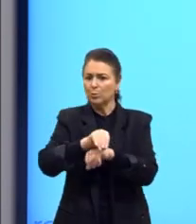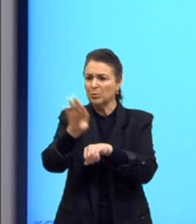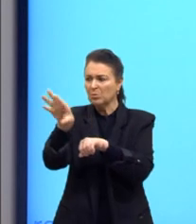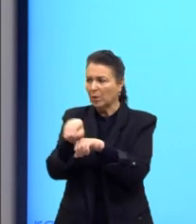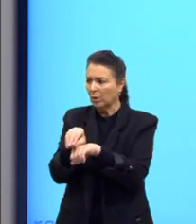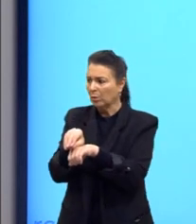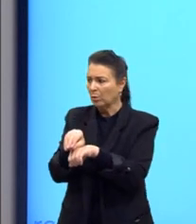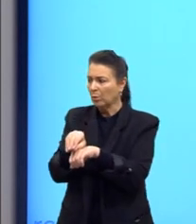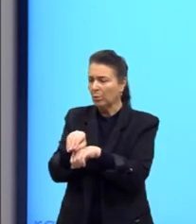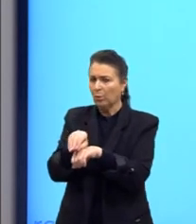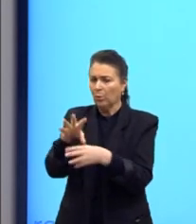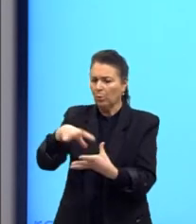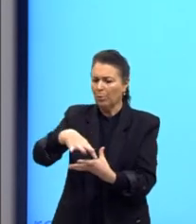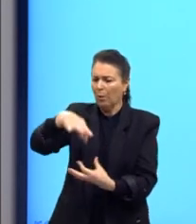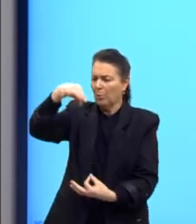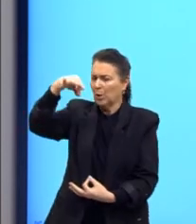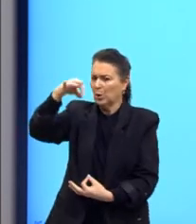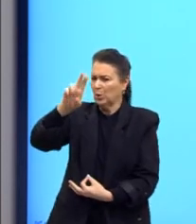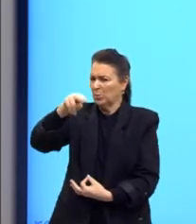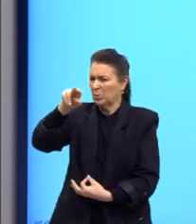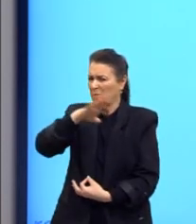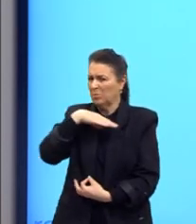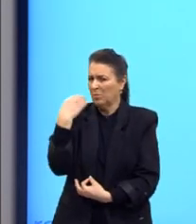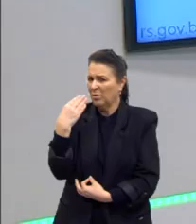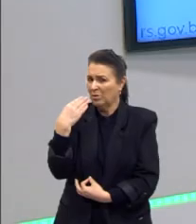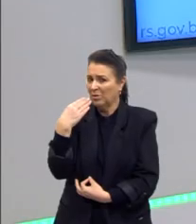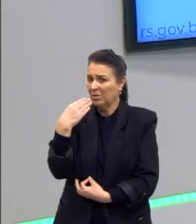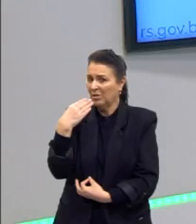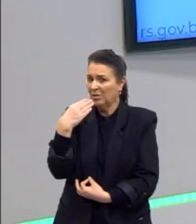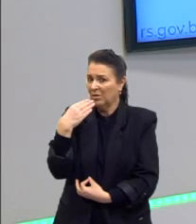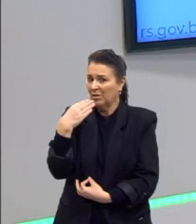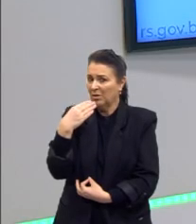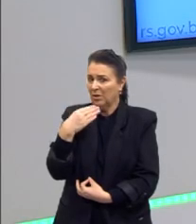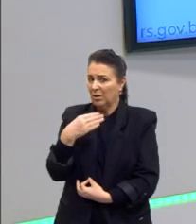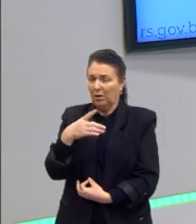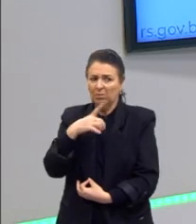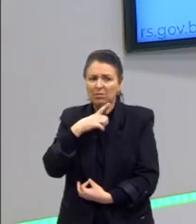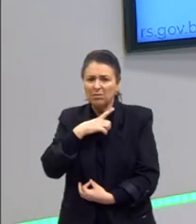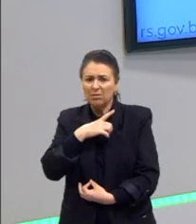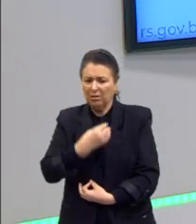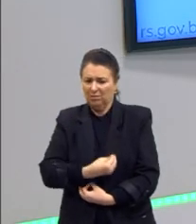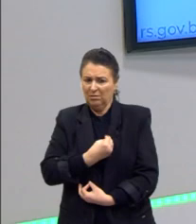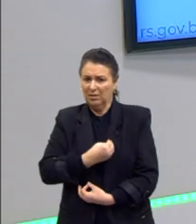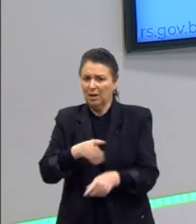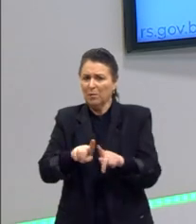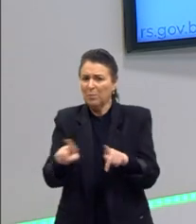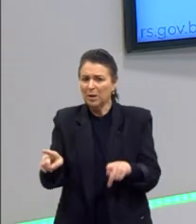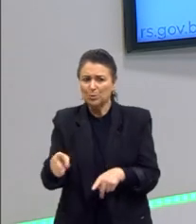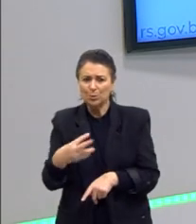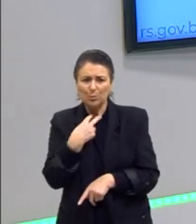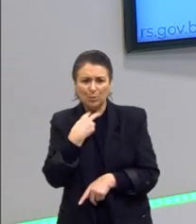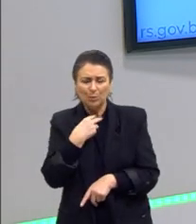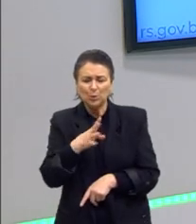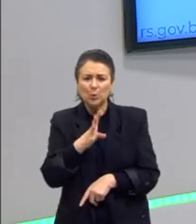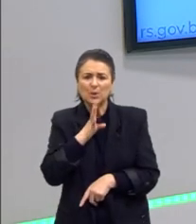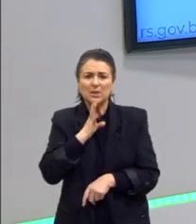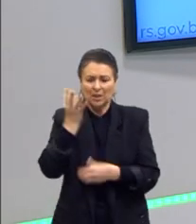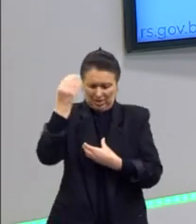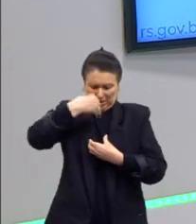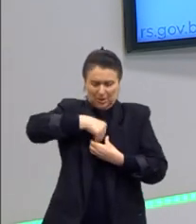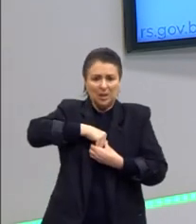alma, nós temos limites. Ela pode até existir, mas nós não podemos conhecer isso na sua essência. Porque ela não passa